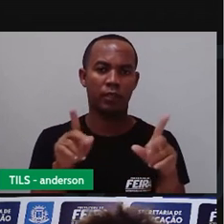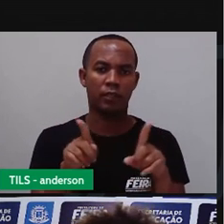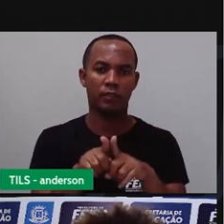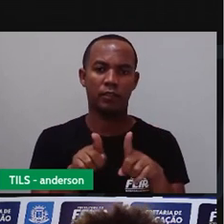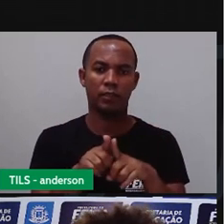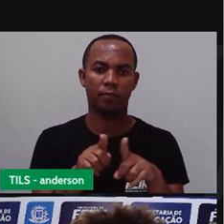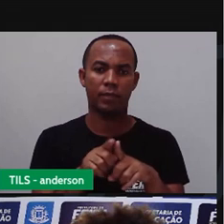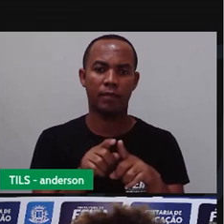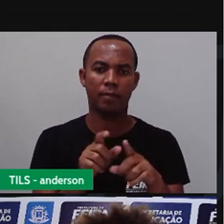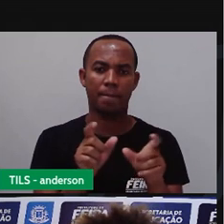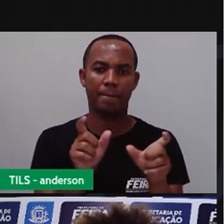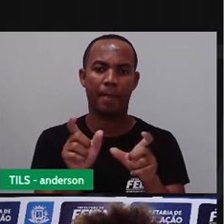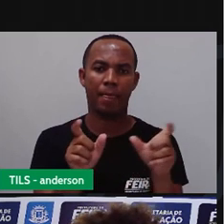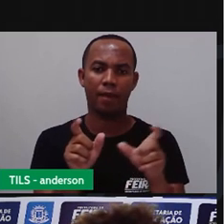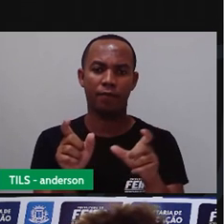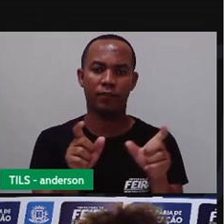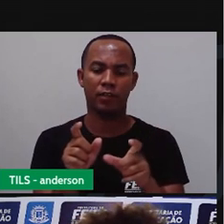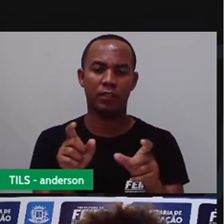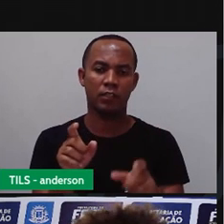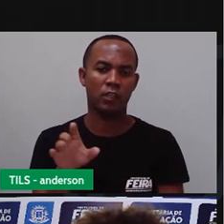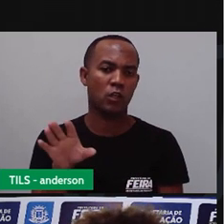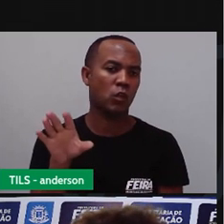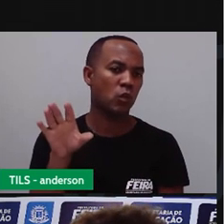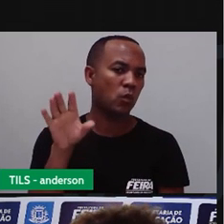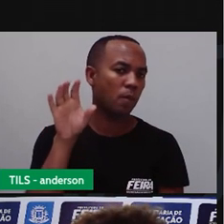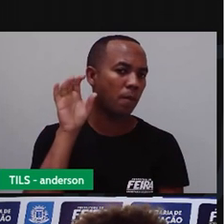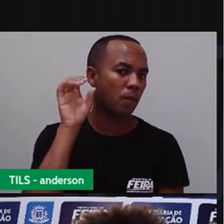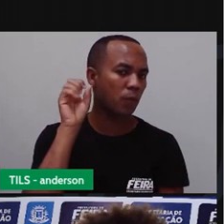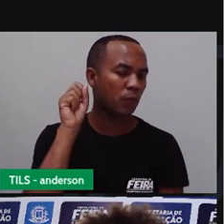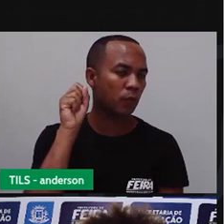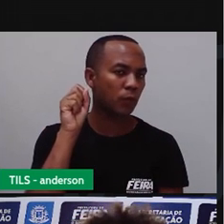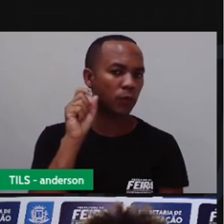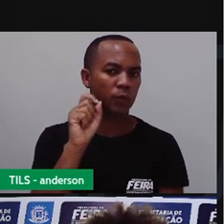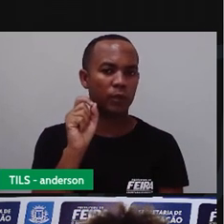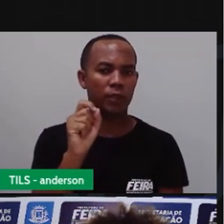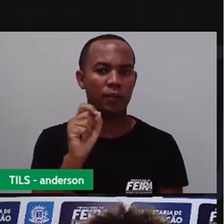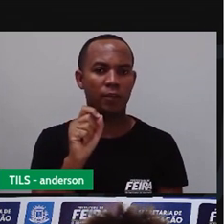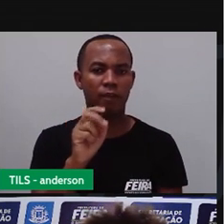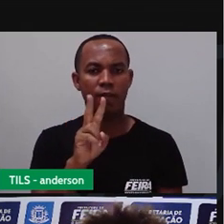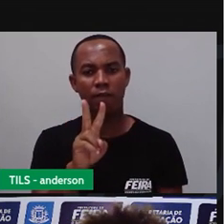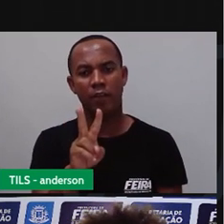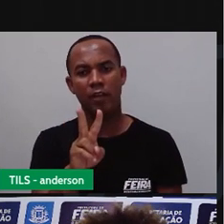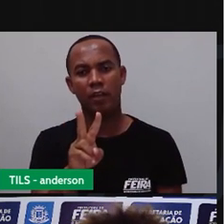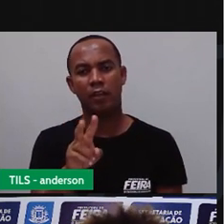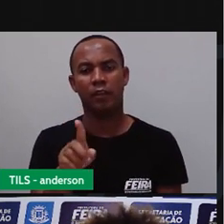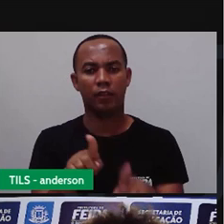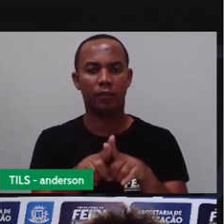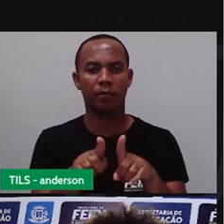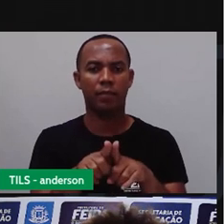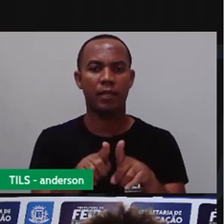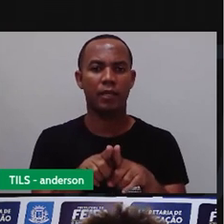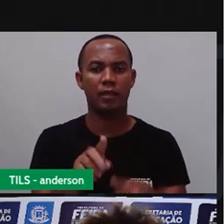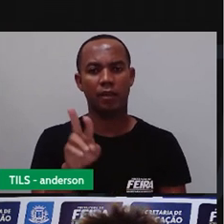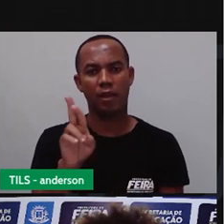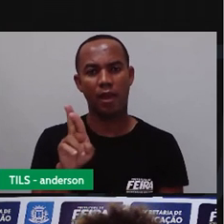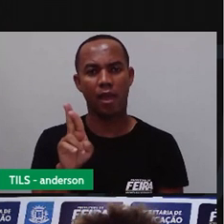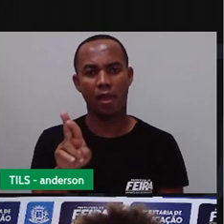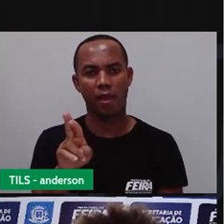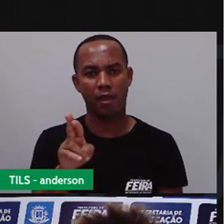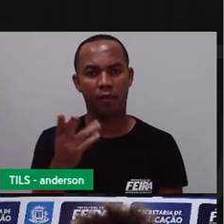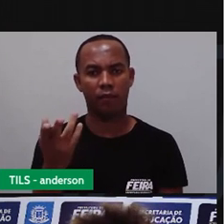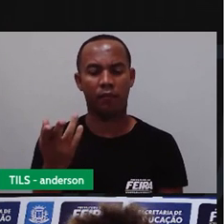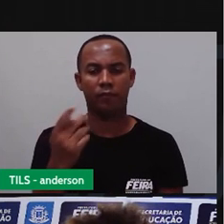palavra Tem o som do V e o som do R Né? É diferente de o quê? A L